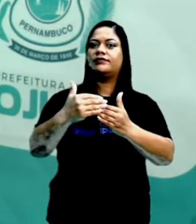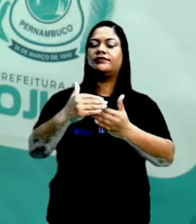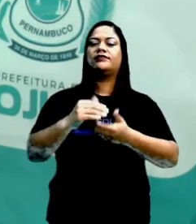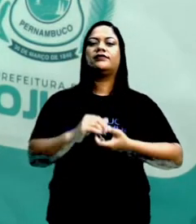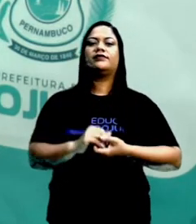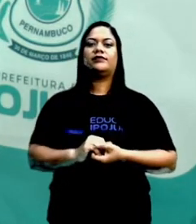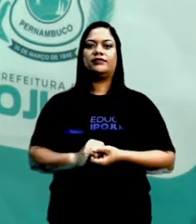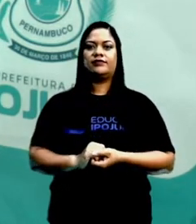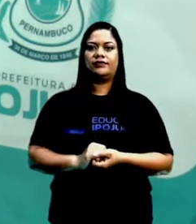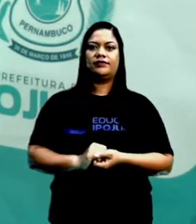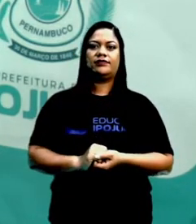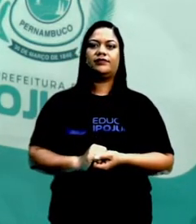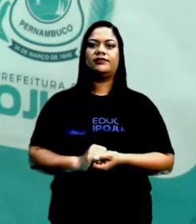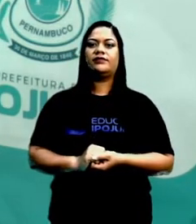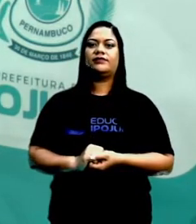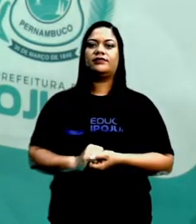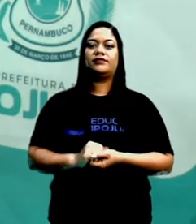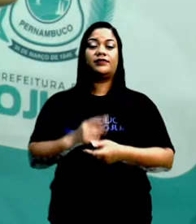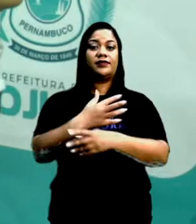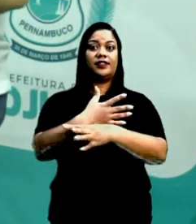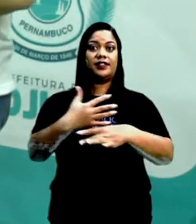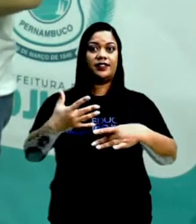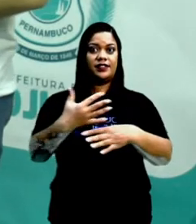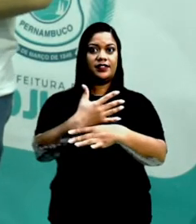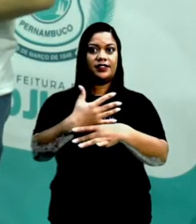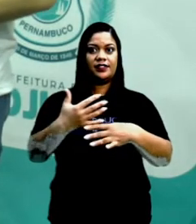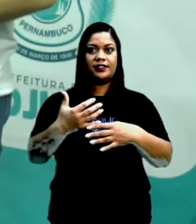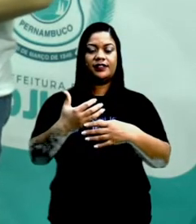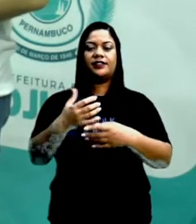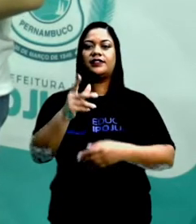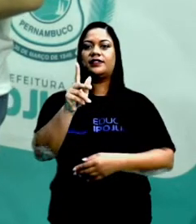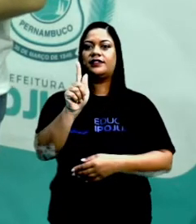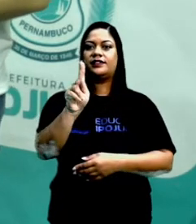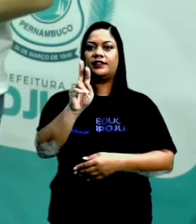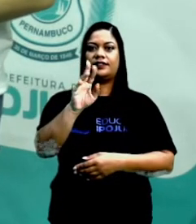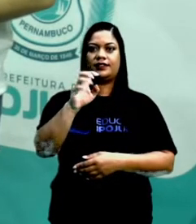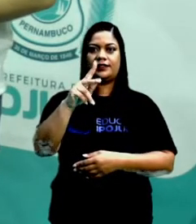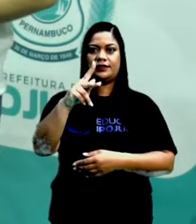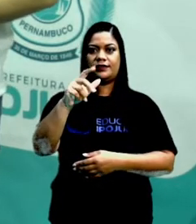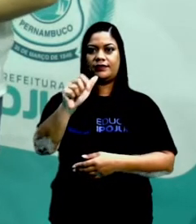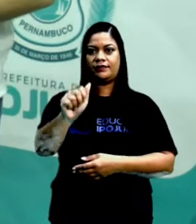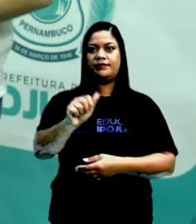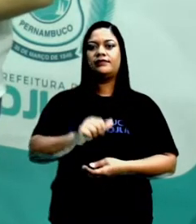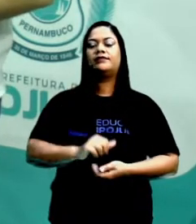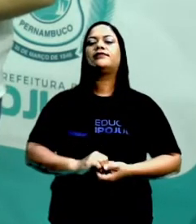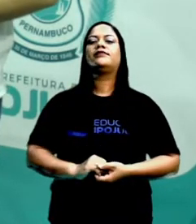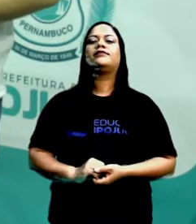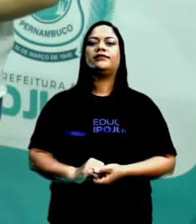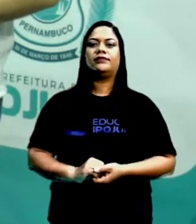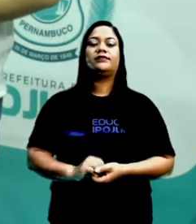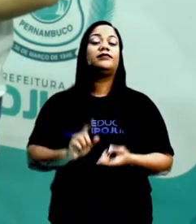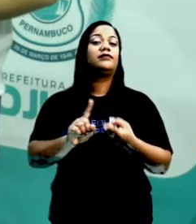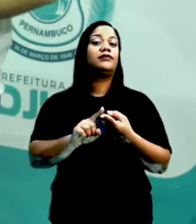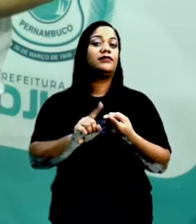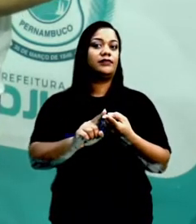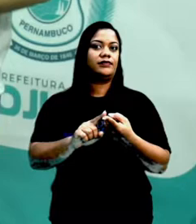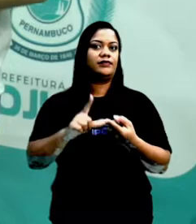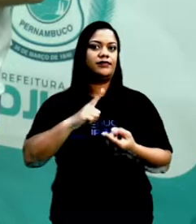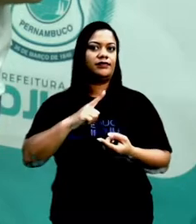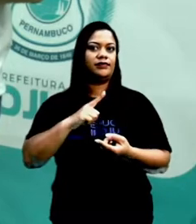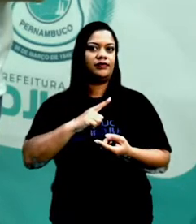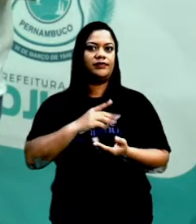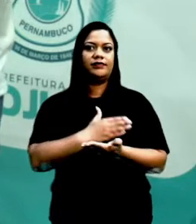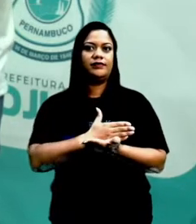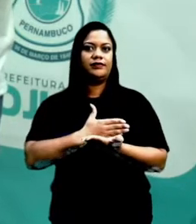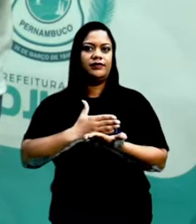cretense, porque ela se desenvolve na cidade de Creta, tá bem? Na ilha de Creta, ok? E também vai ser lá que